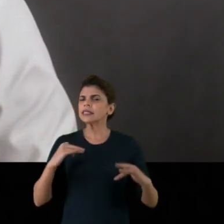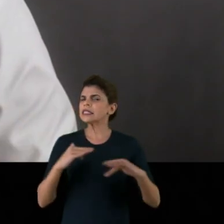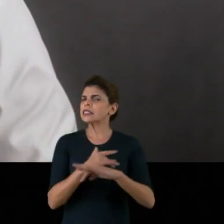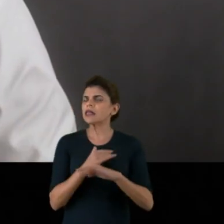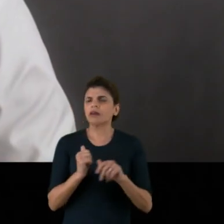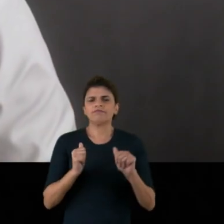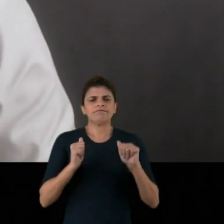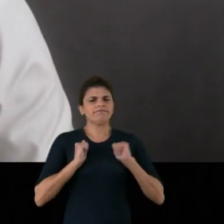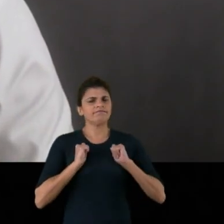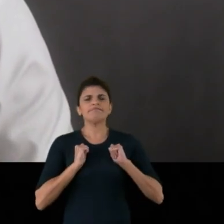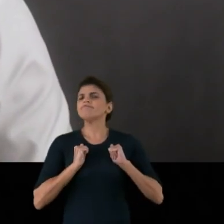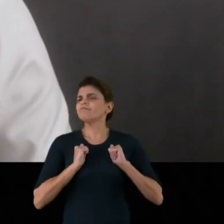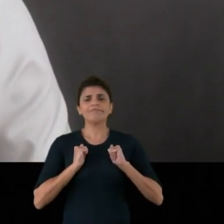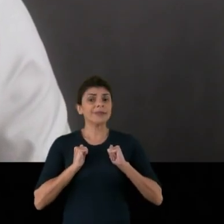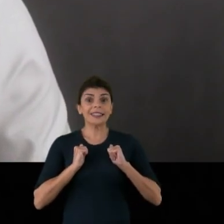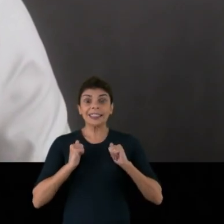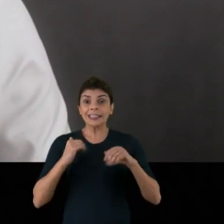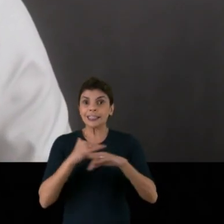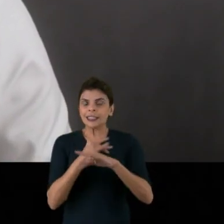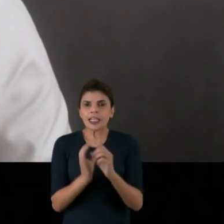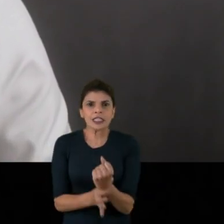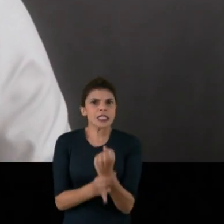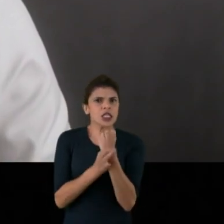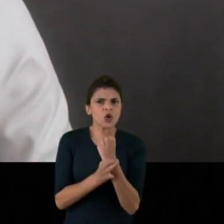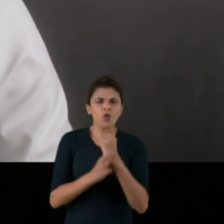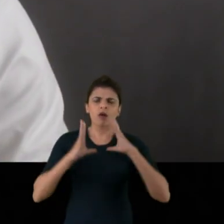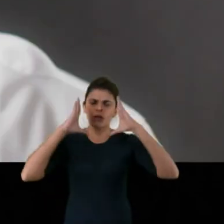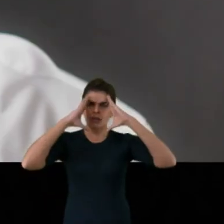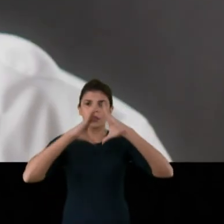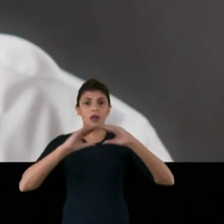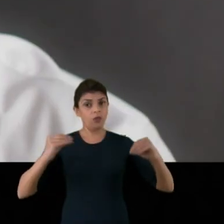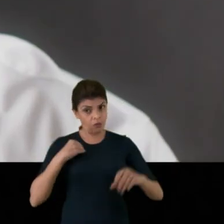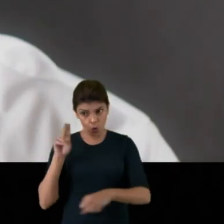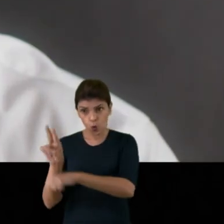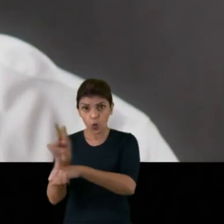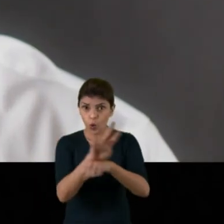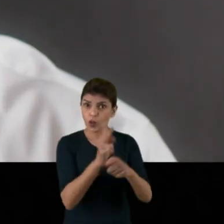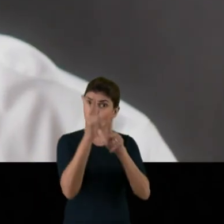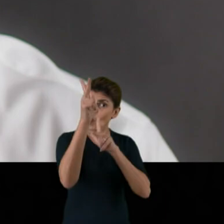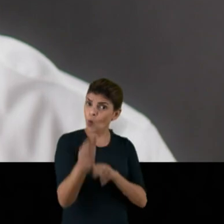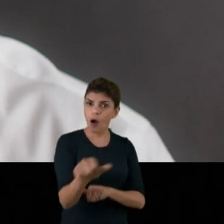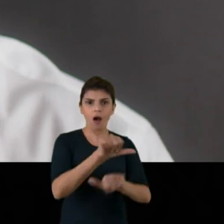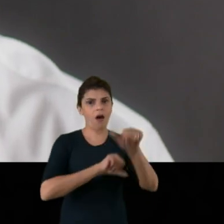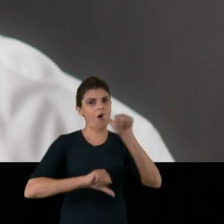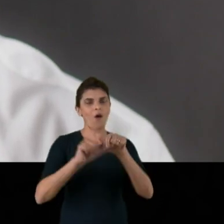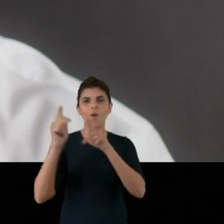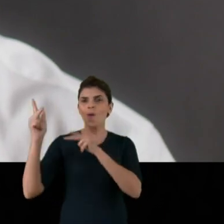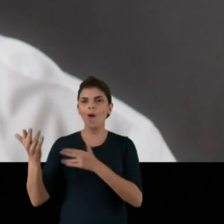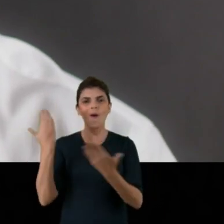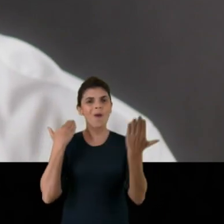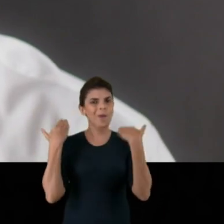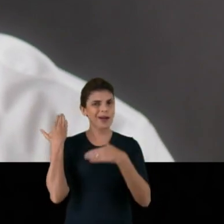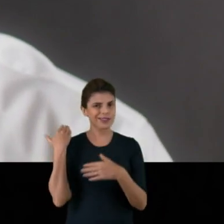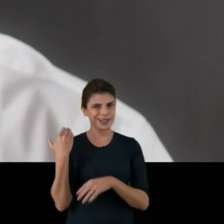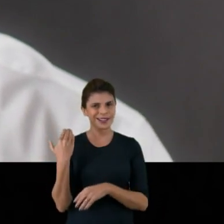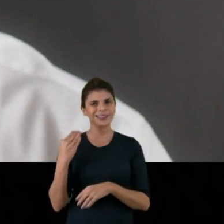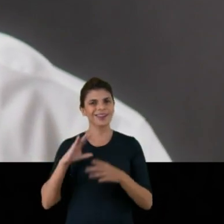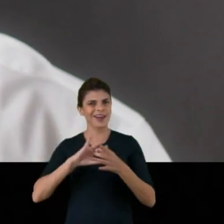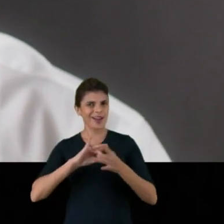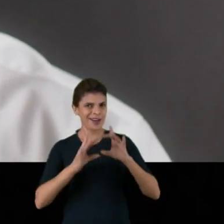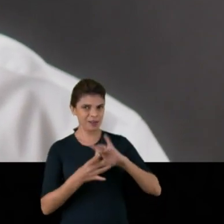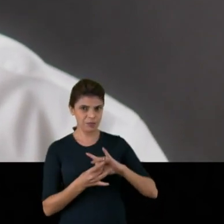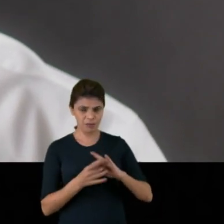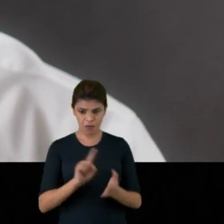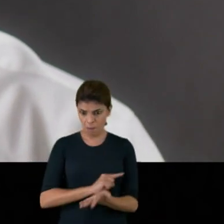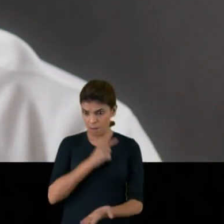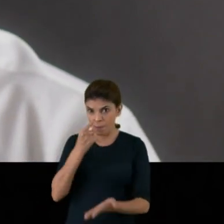17 dias, o Rio foi uma cidade muito mais segura. O que eu estou propondo é cuidar de você como cuidamos de todo